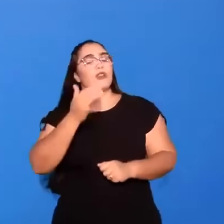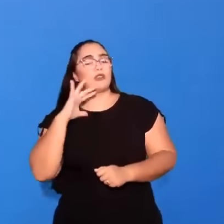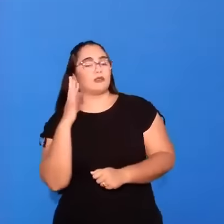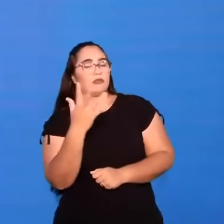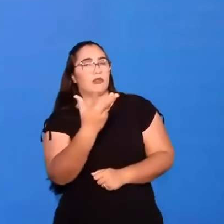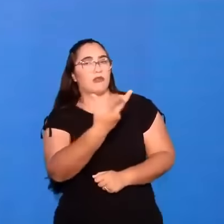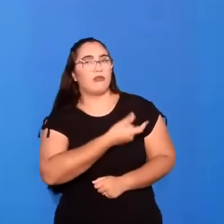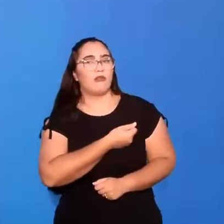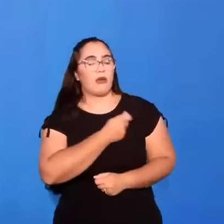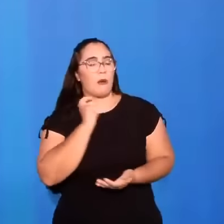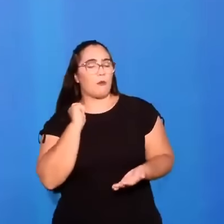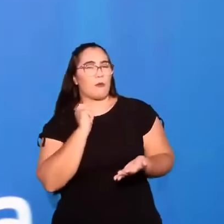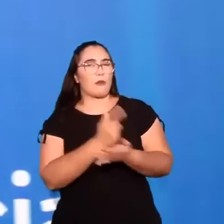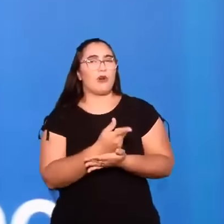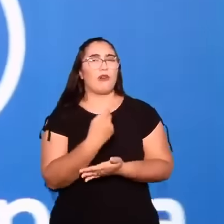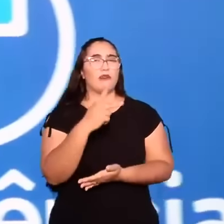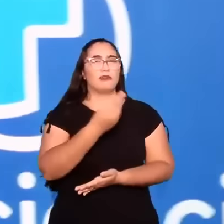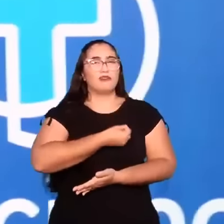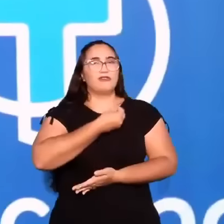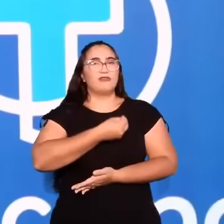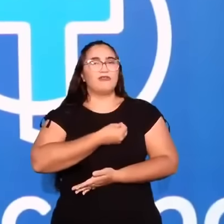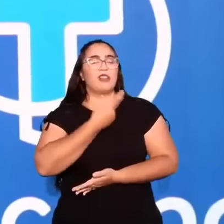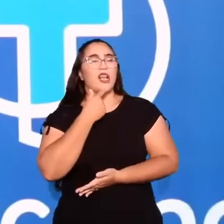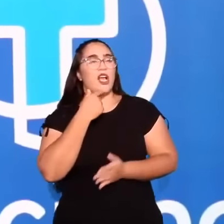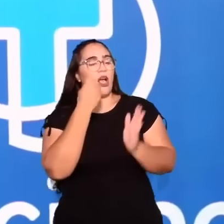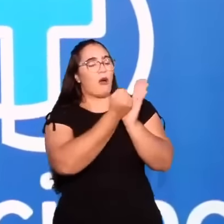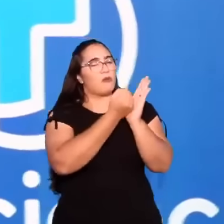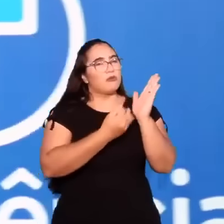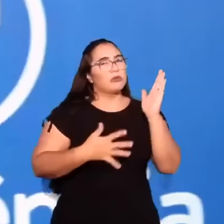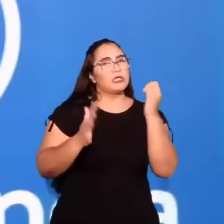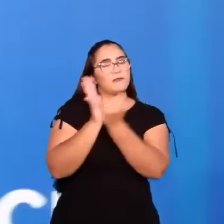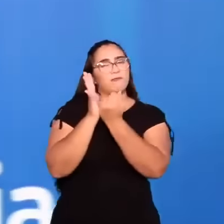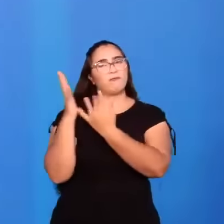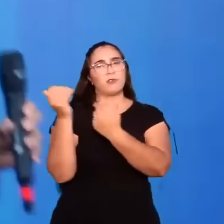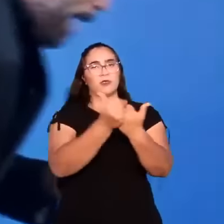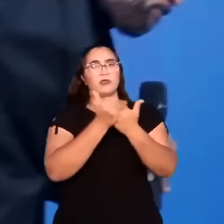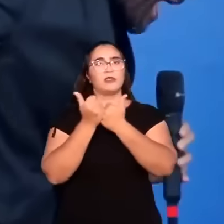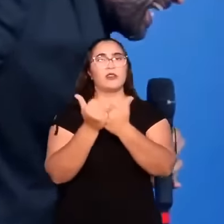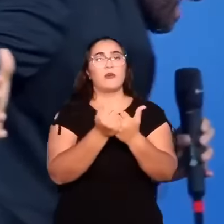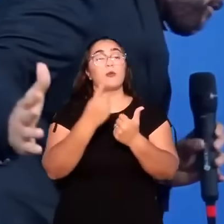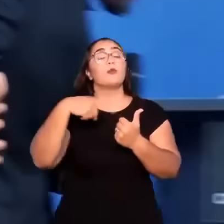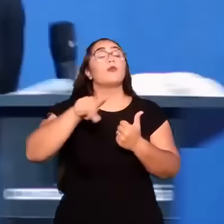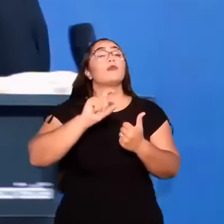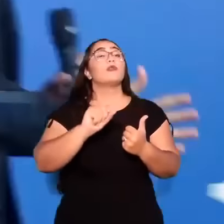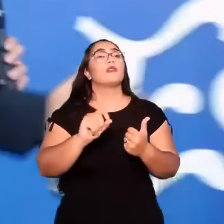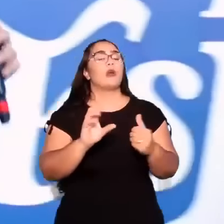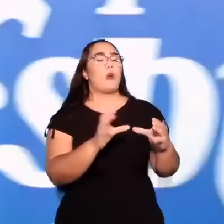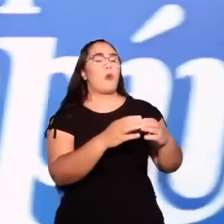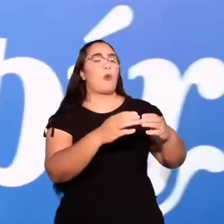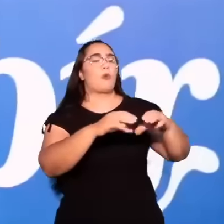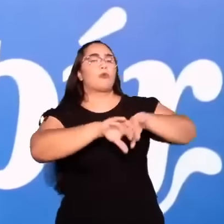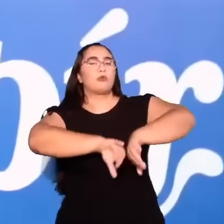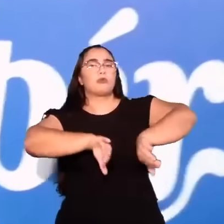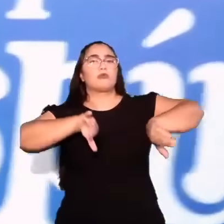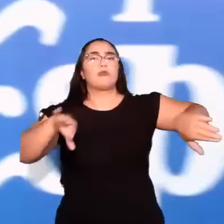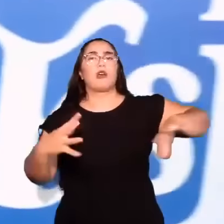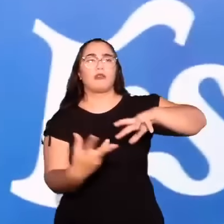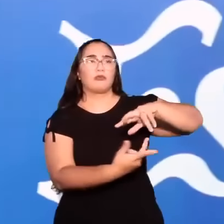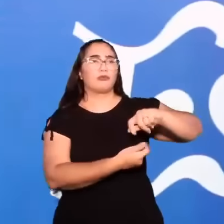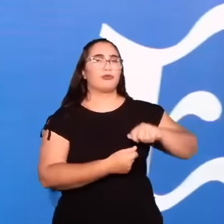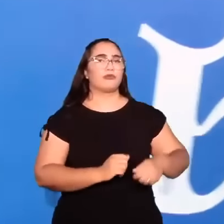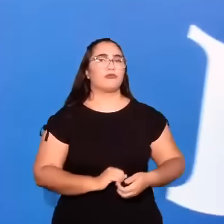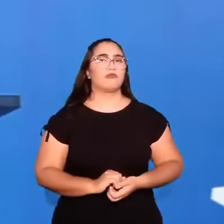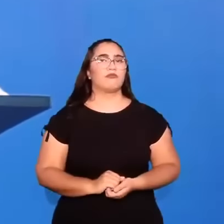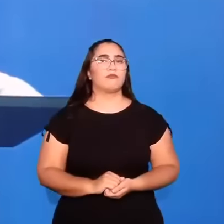sabem que Deus os comprou. Não sabem que Ele enviou o sangue dEle por vocês. Para separar vocês dessa imundícia.